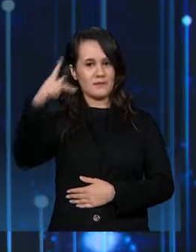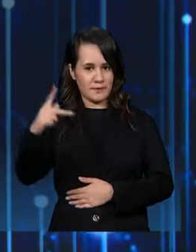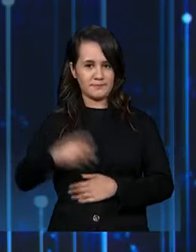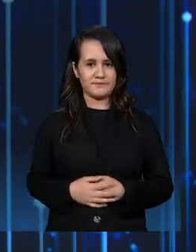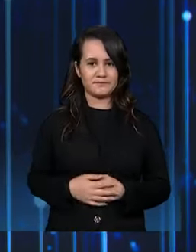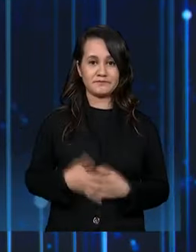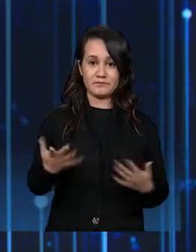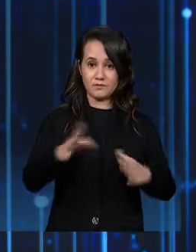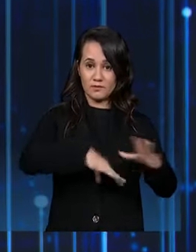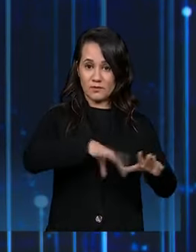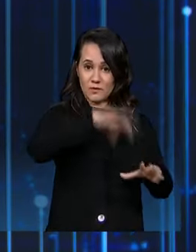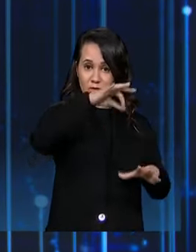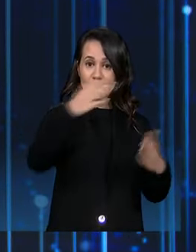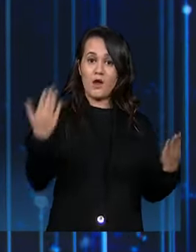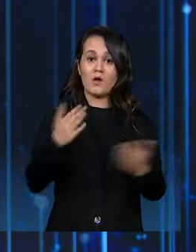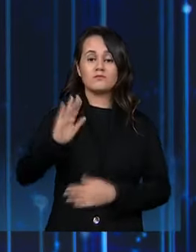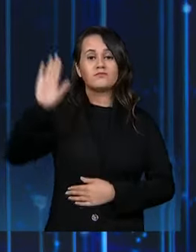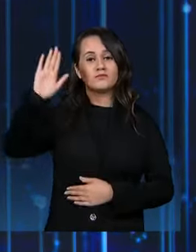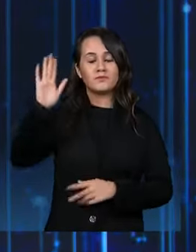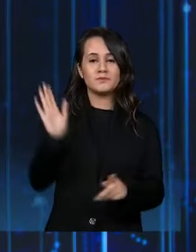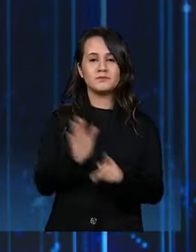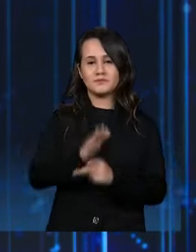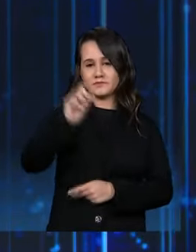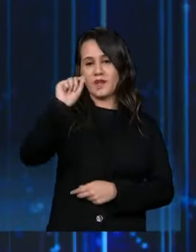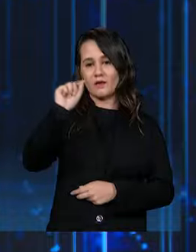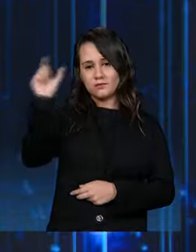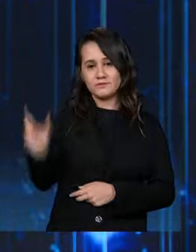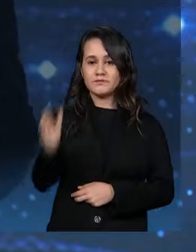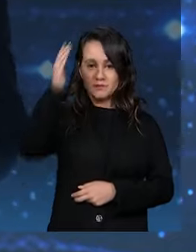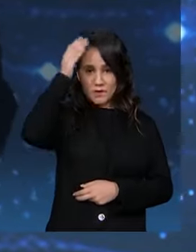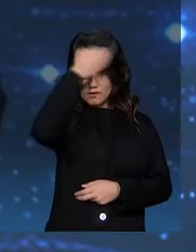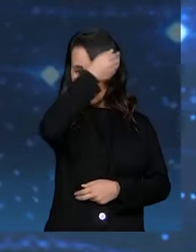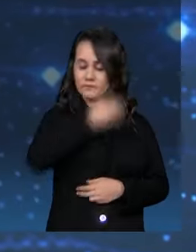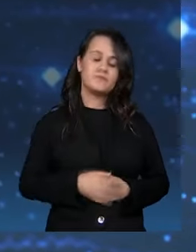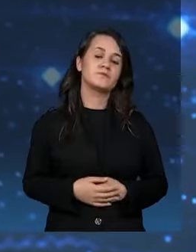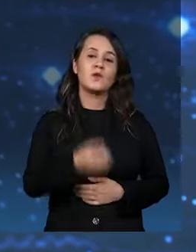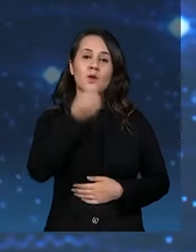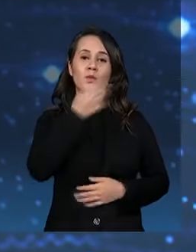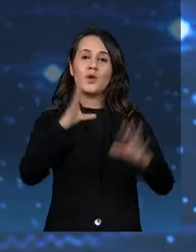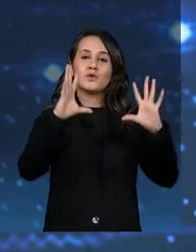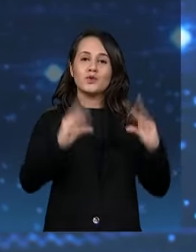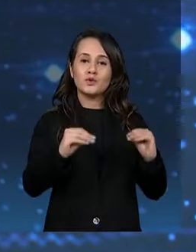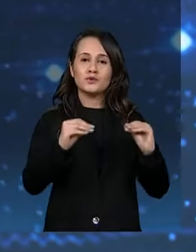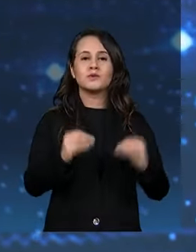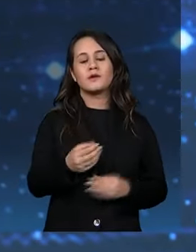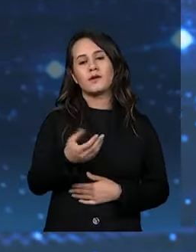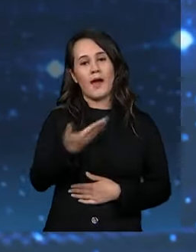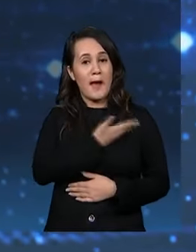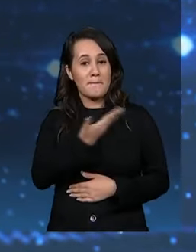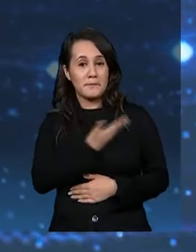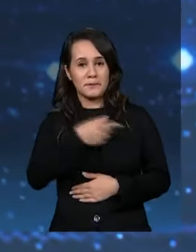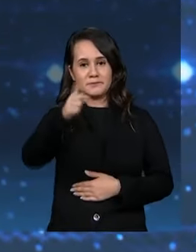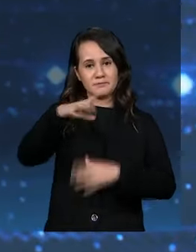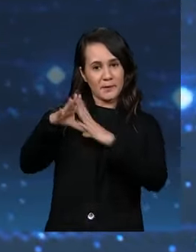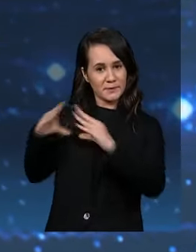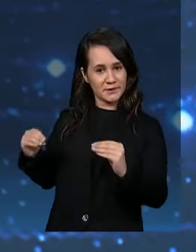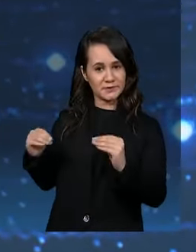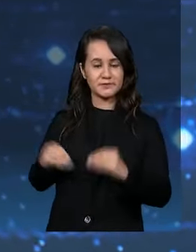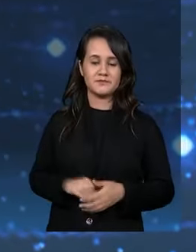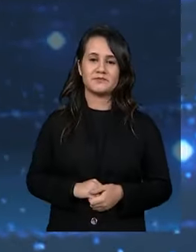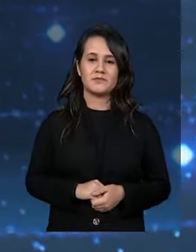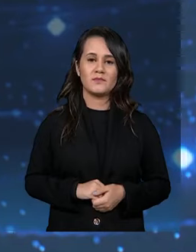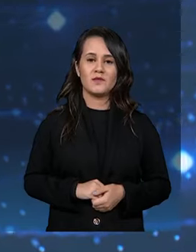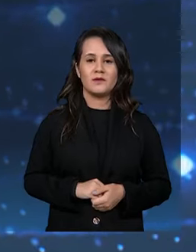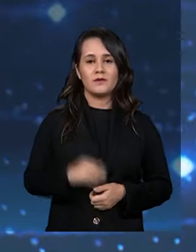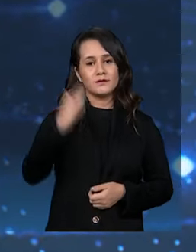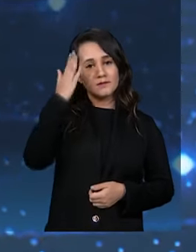Pela ordem sorteada, agora é a vez do candidato José Luiz da Atena. Boa noite, Oi Deg, amigos ligados da Band. É uma